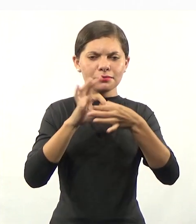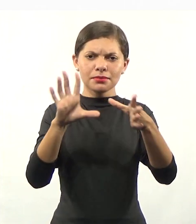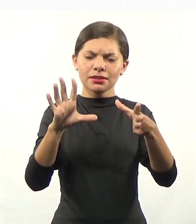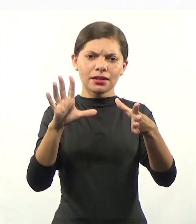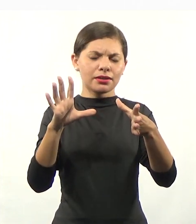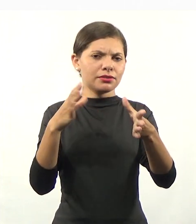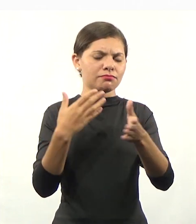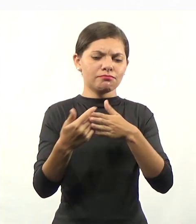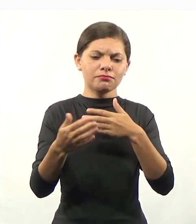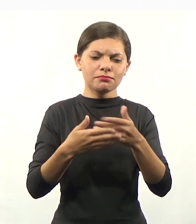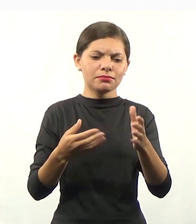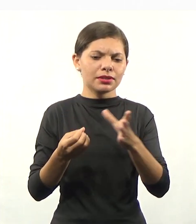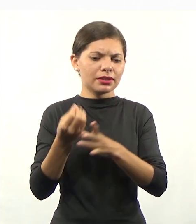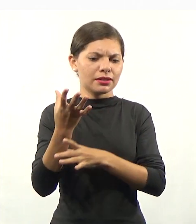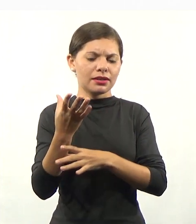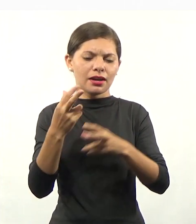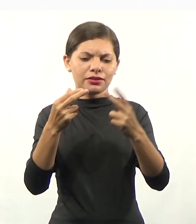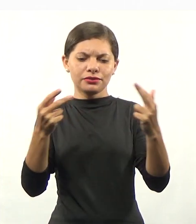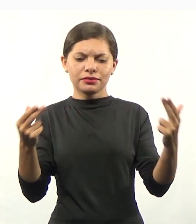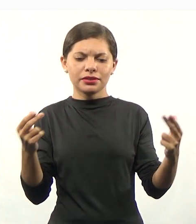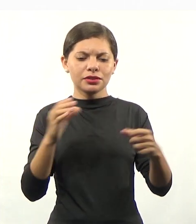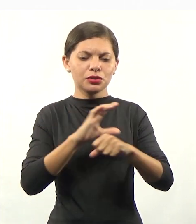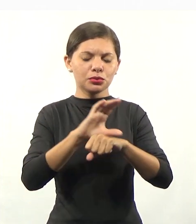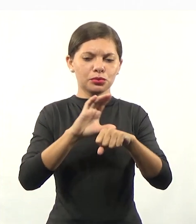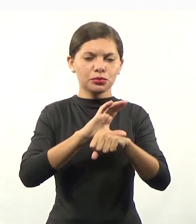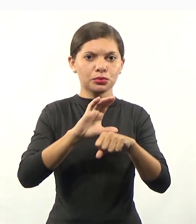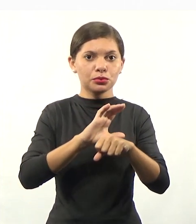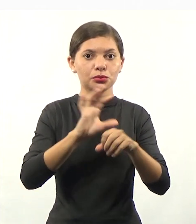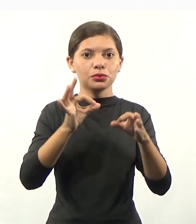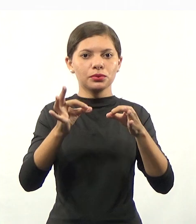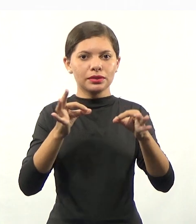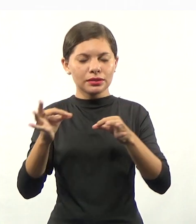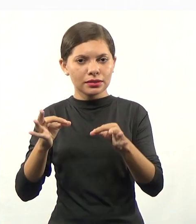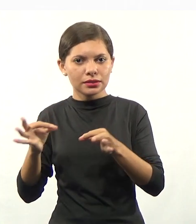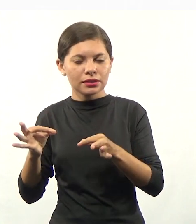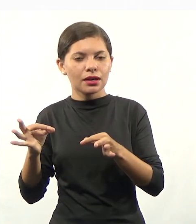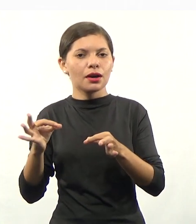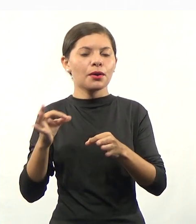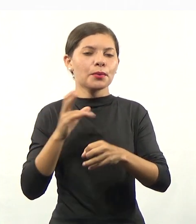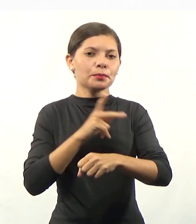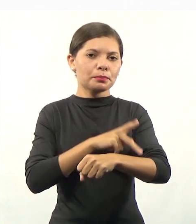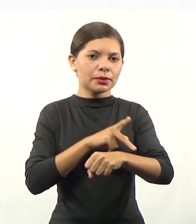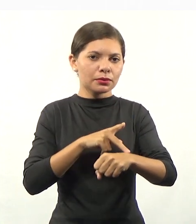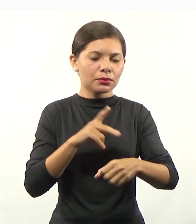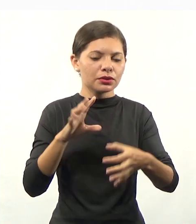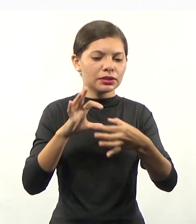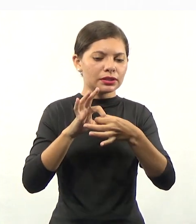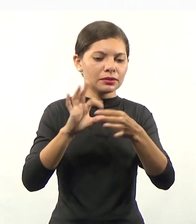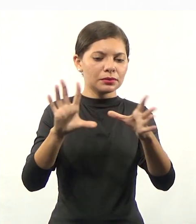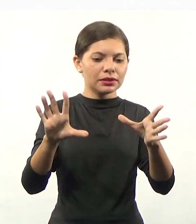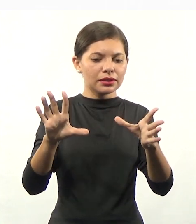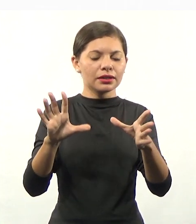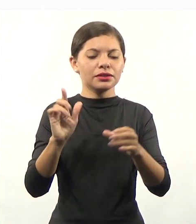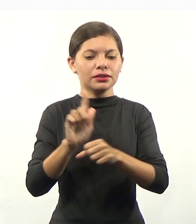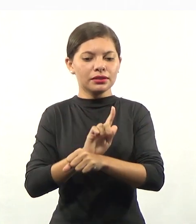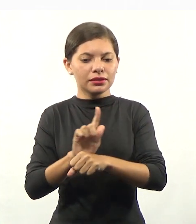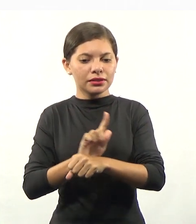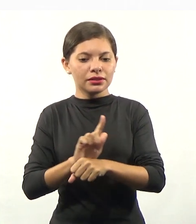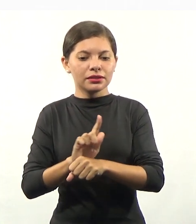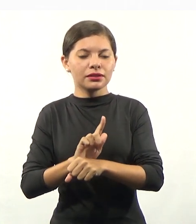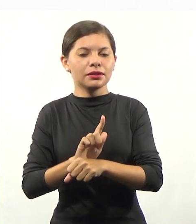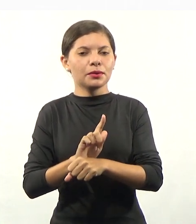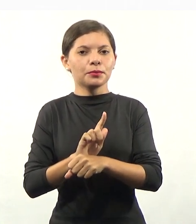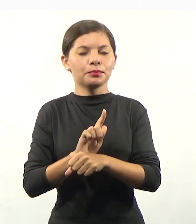para criar diferentes cursos, diferente organização pedagógica, tem liberdade na gestão financeira, tá?